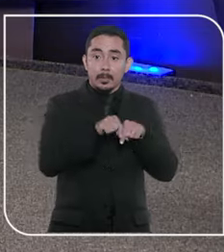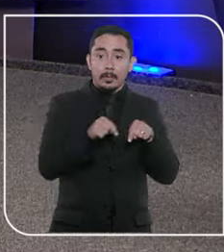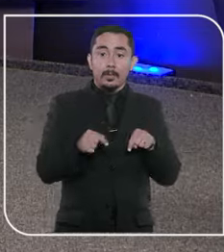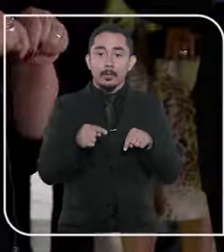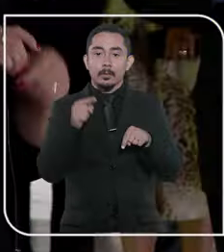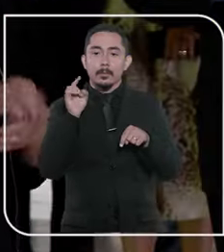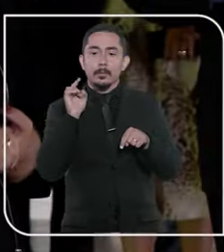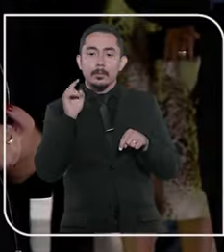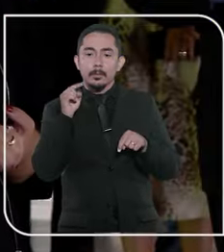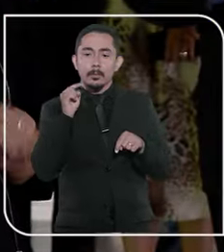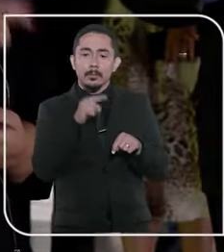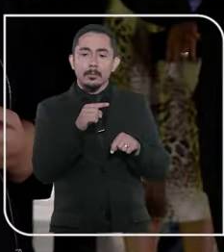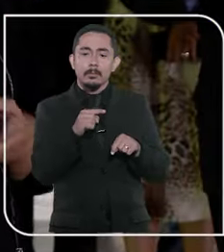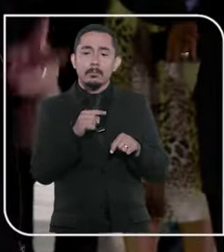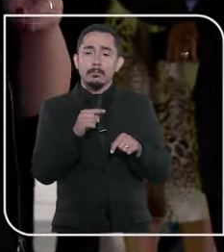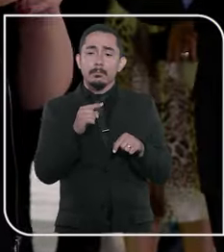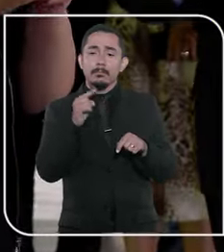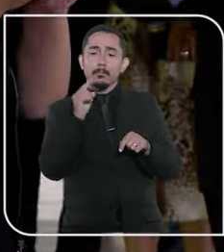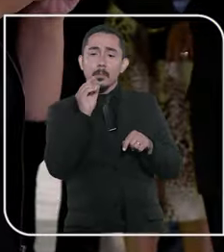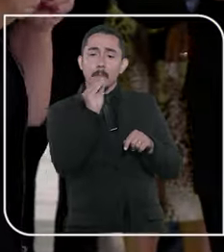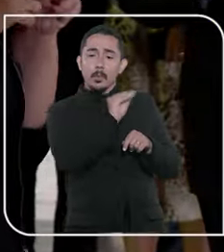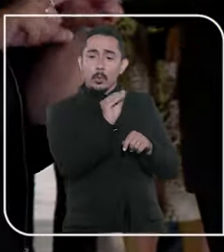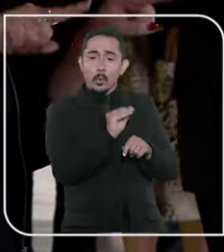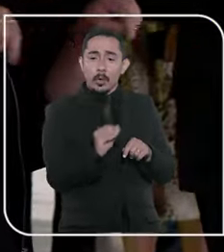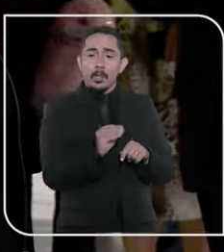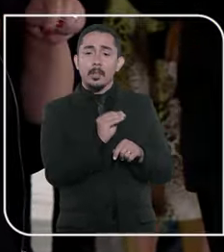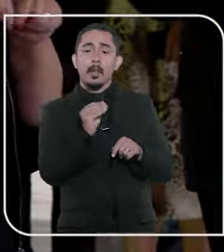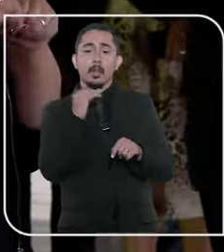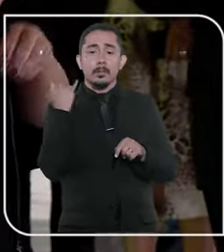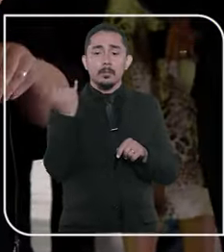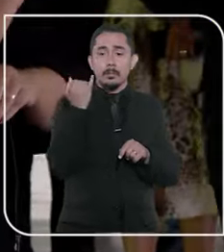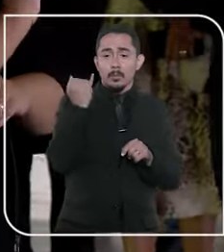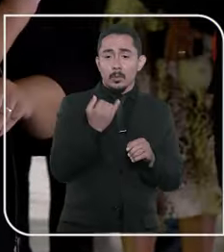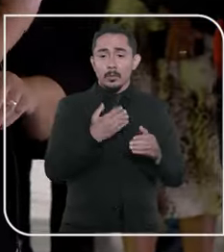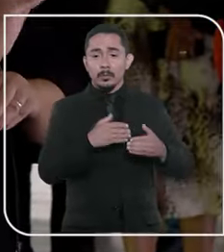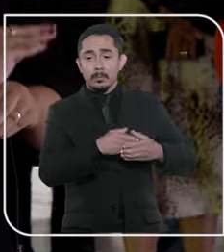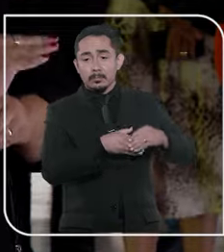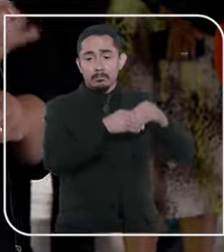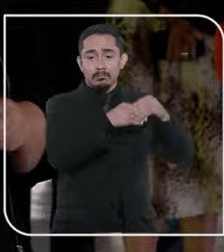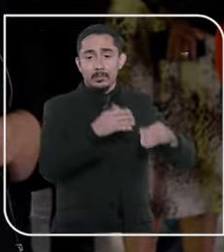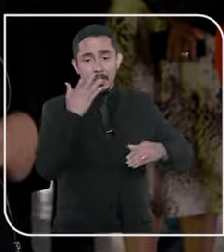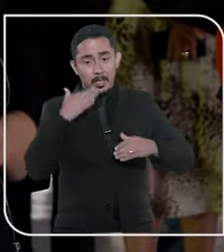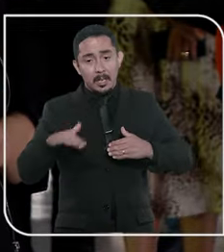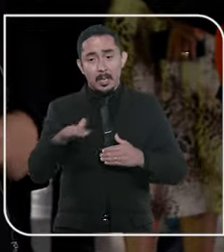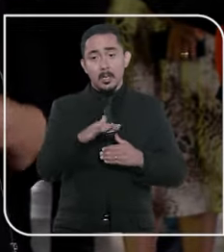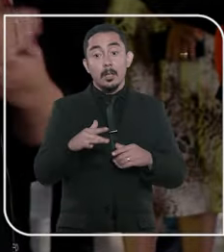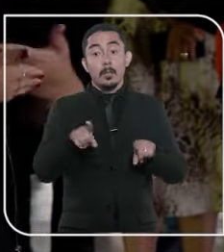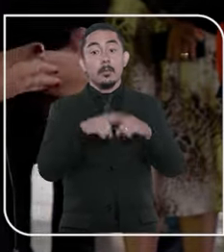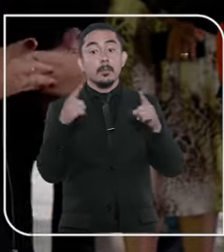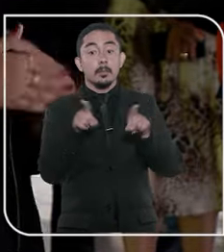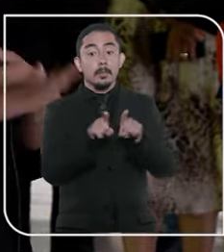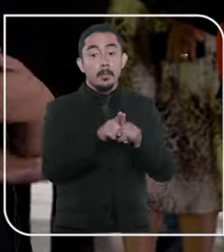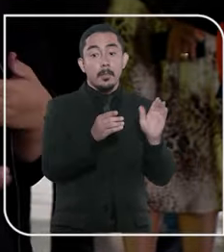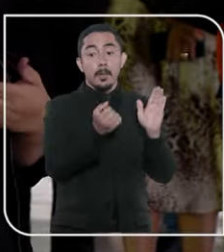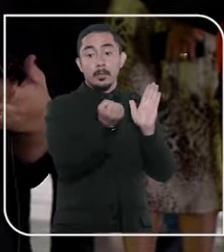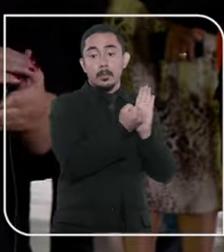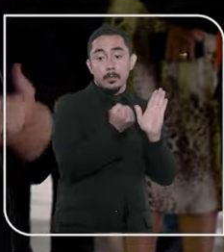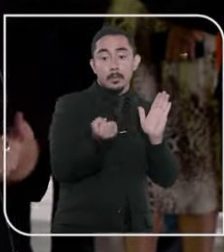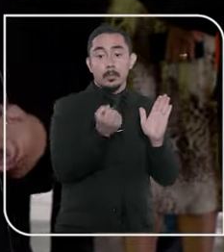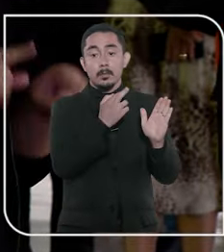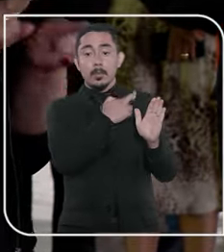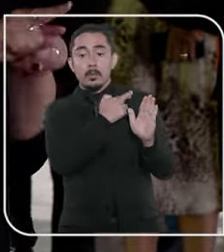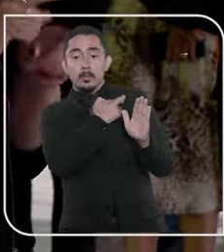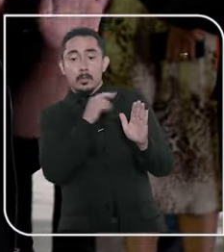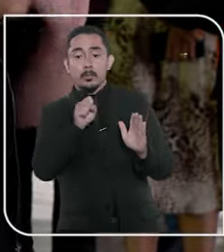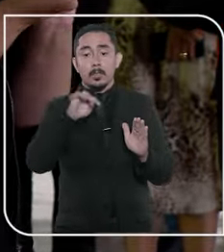ser vista não apenas como um local físico de cuidados essenciais com a criança, mas também como um símbolo da